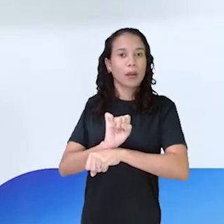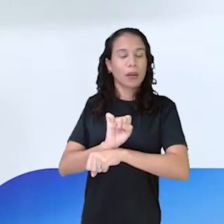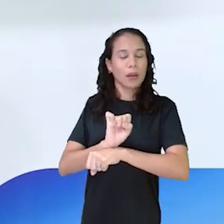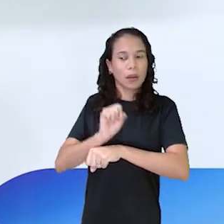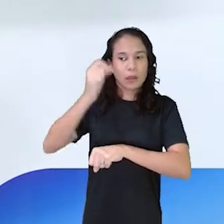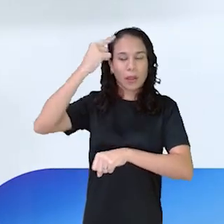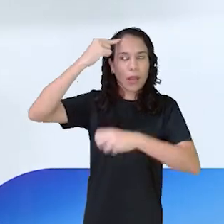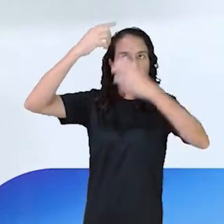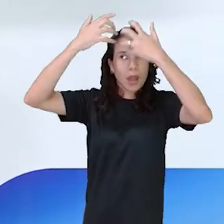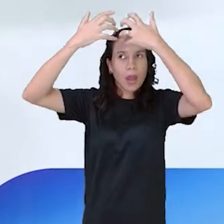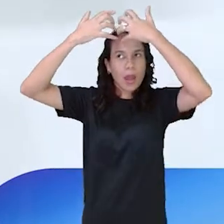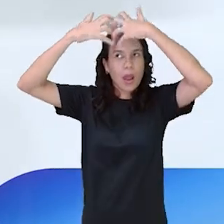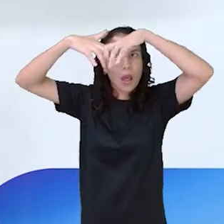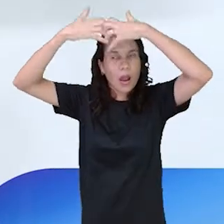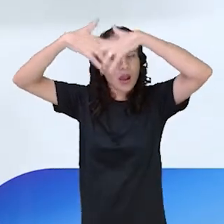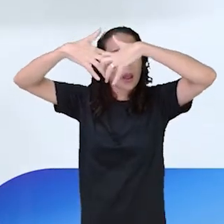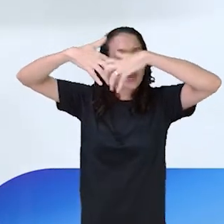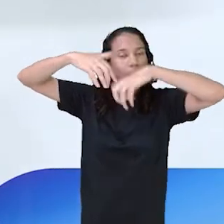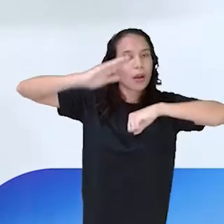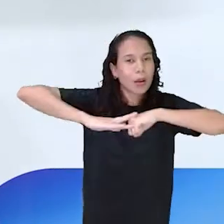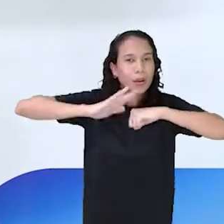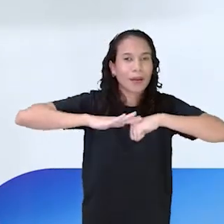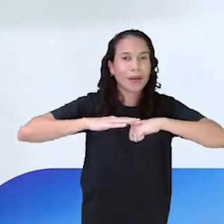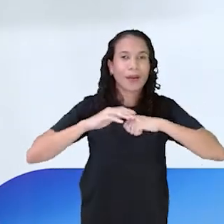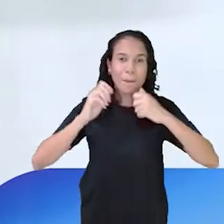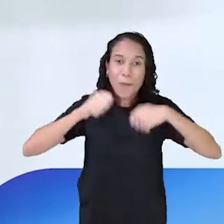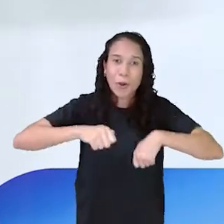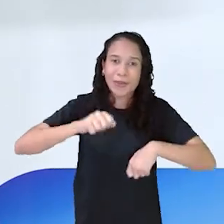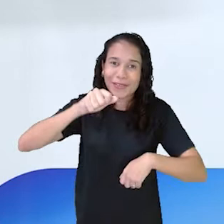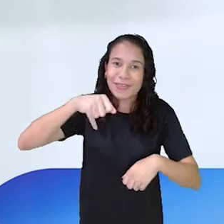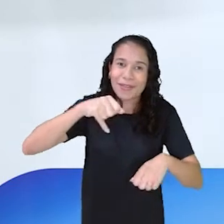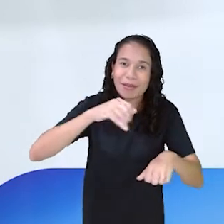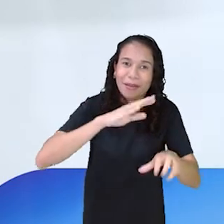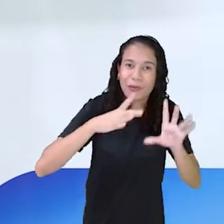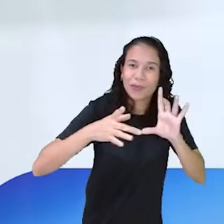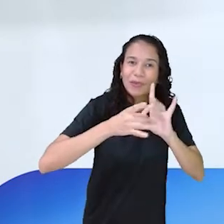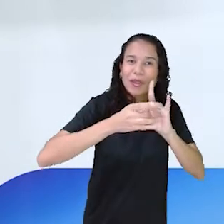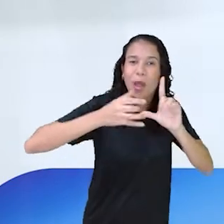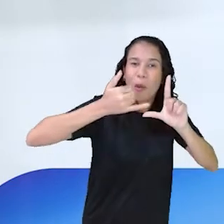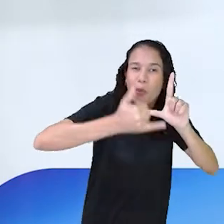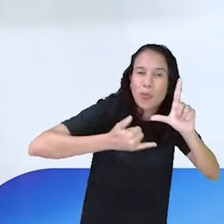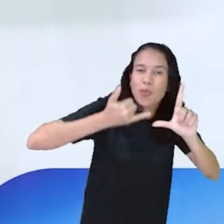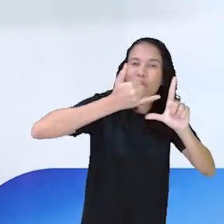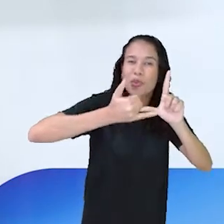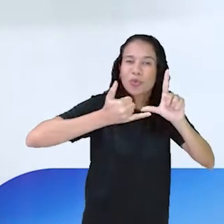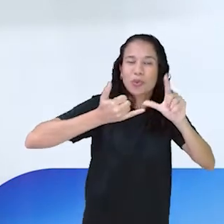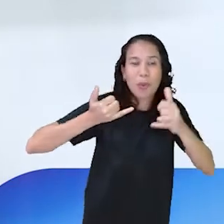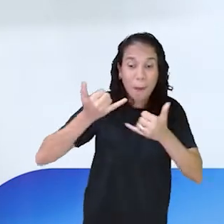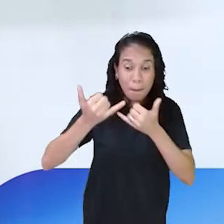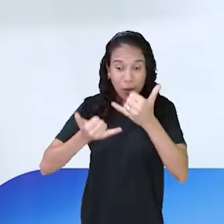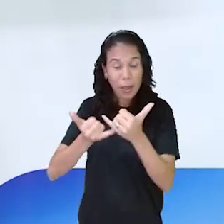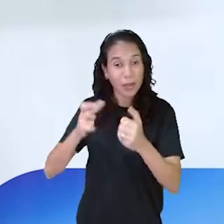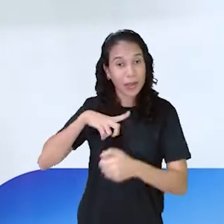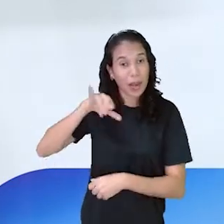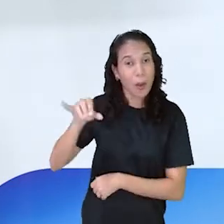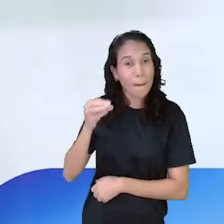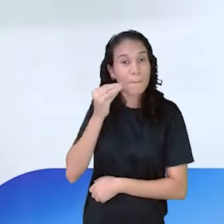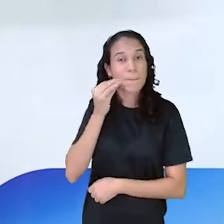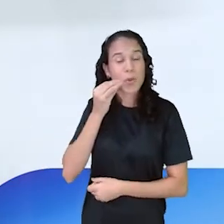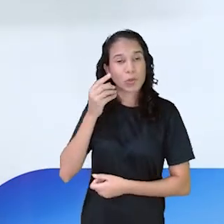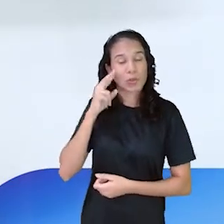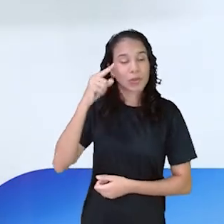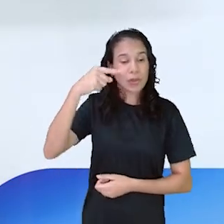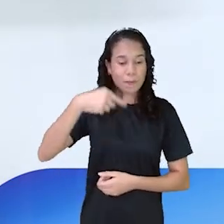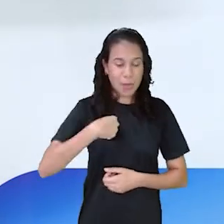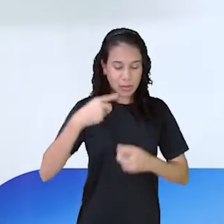de auto-reflexão, que pode ser até num momento lúdico, num momento de brincadeira, onde ela tem a oportunidade de se